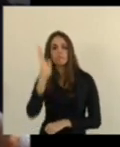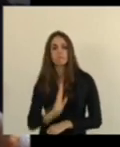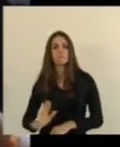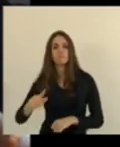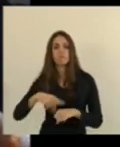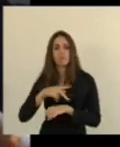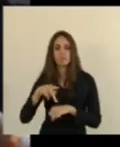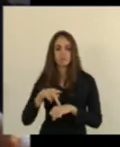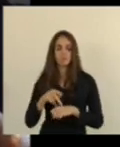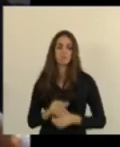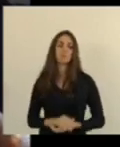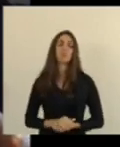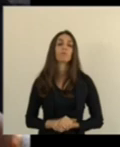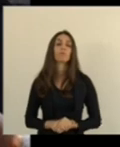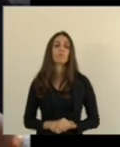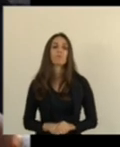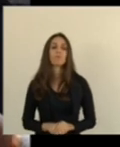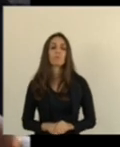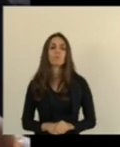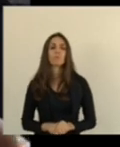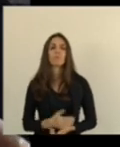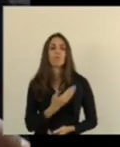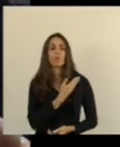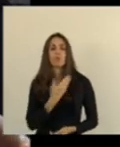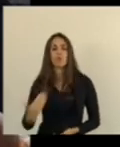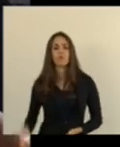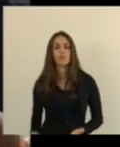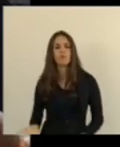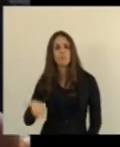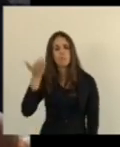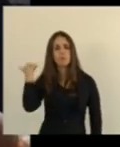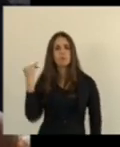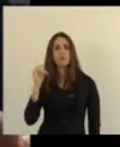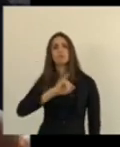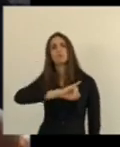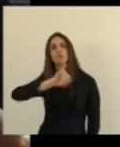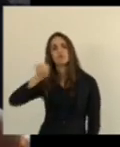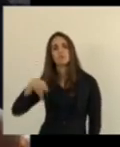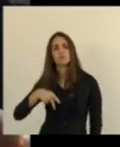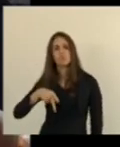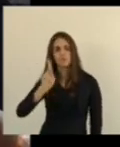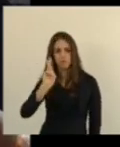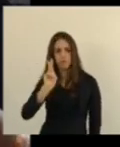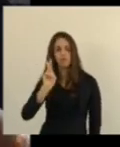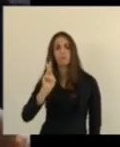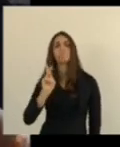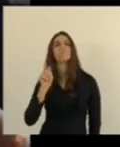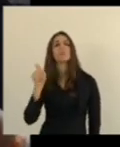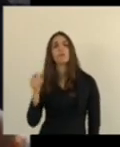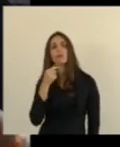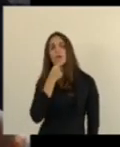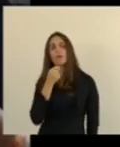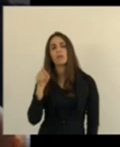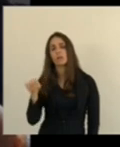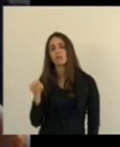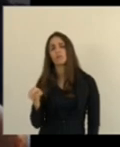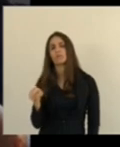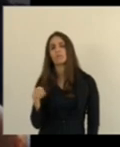No governo de Juscelino Kubitschek, Paulo Freire tinha